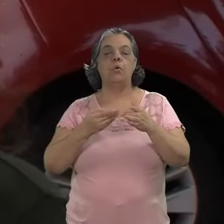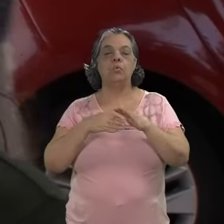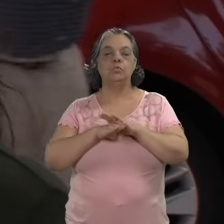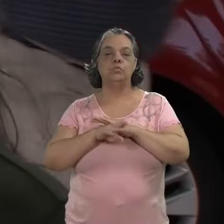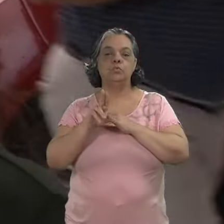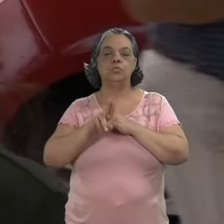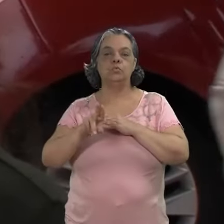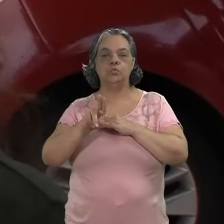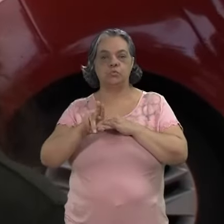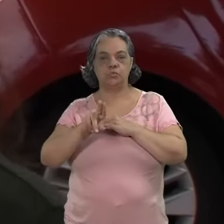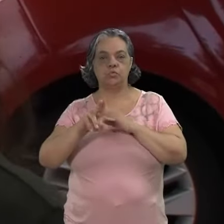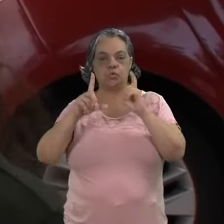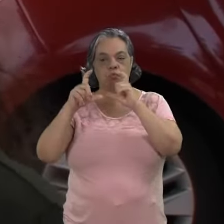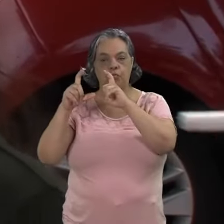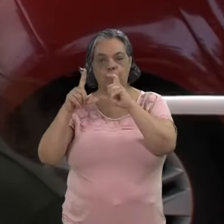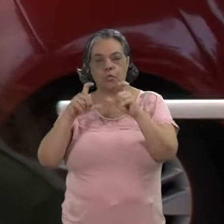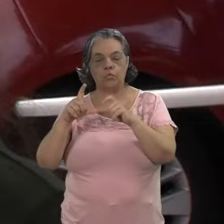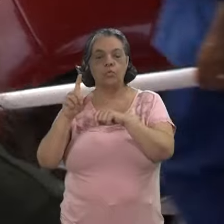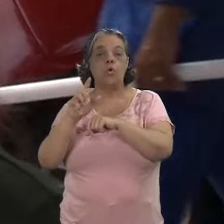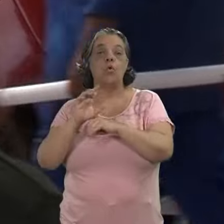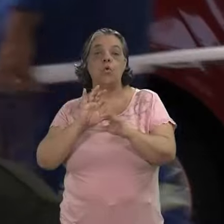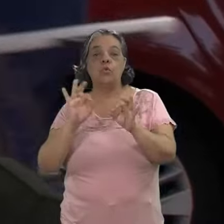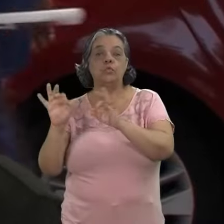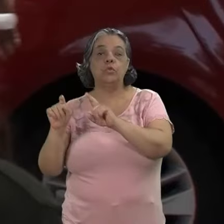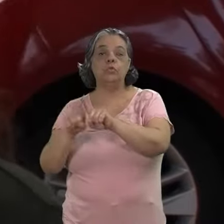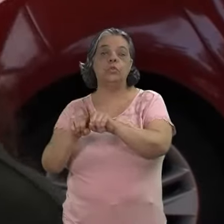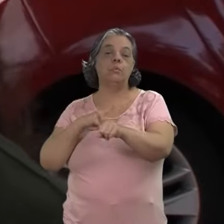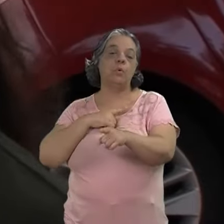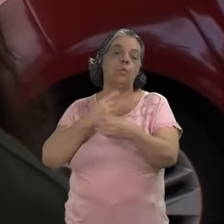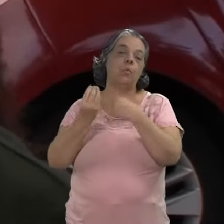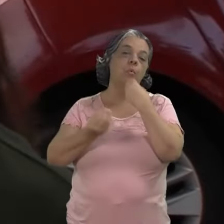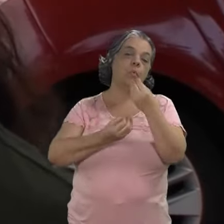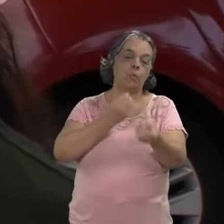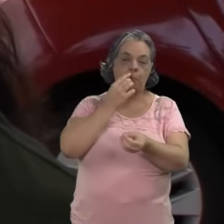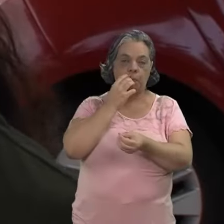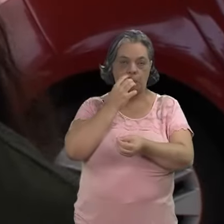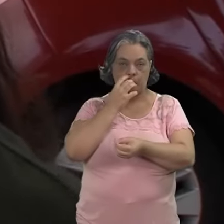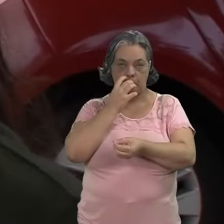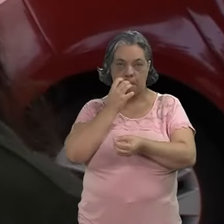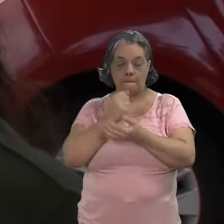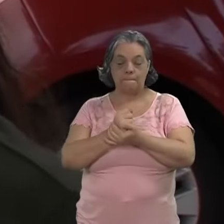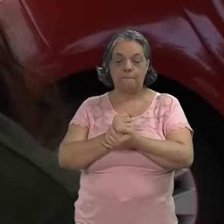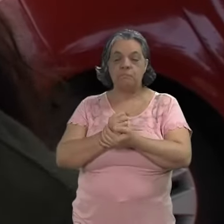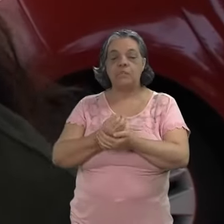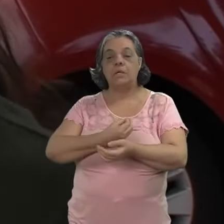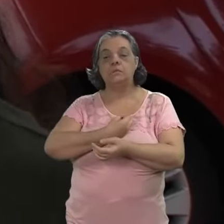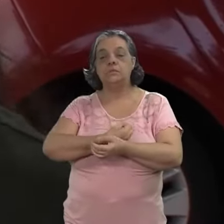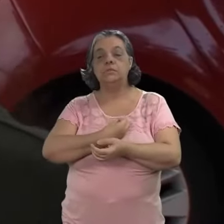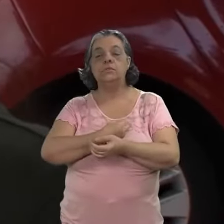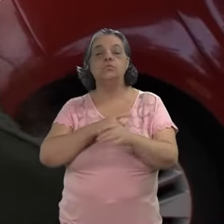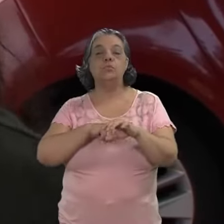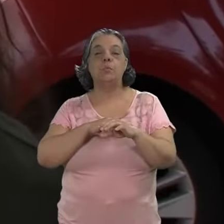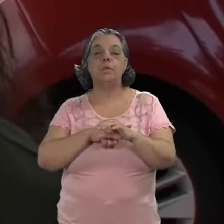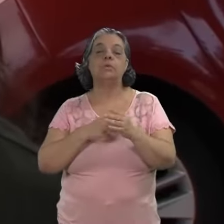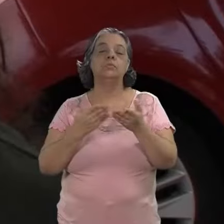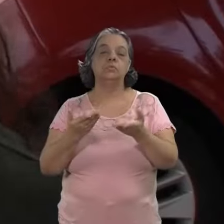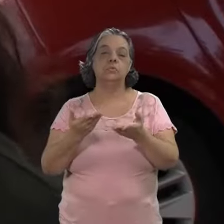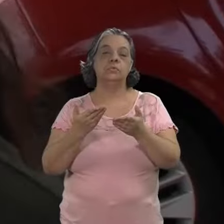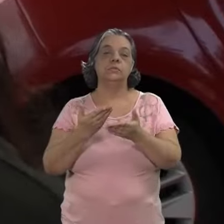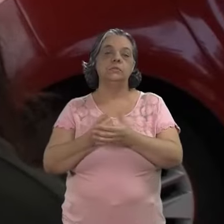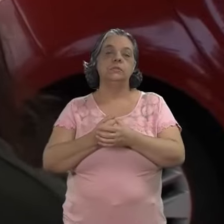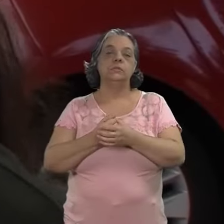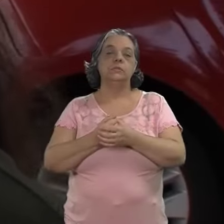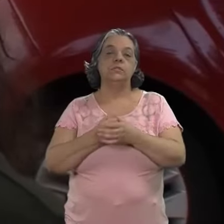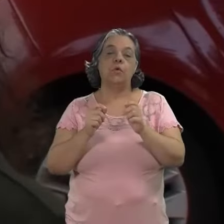mas eu costumo usar as fotos e os vídeos como um registro documental mesmo de momentos que eu estou vivendo, de